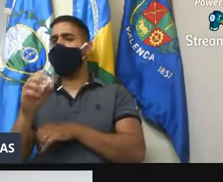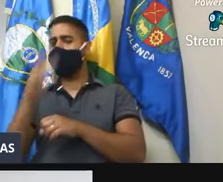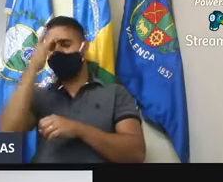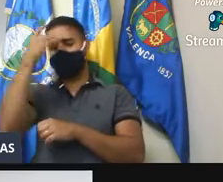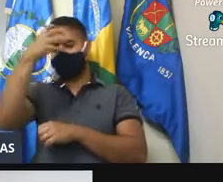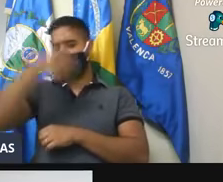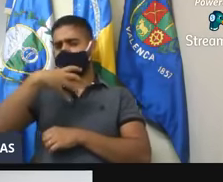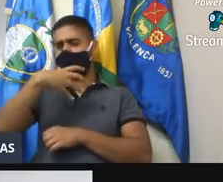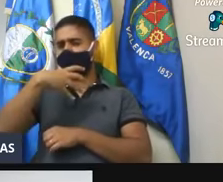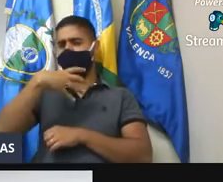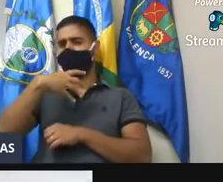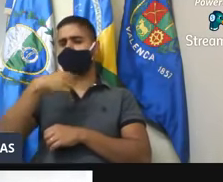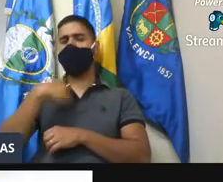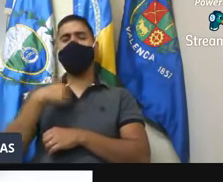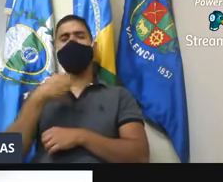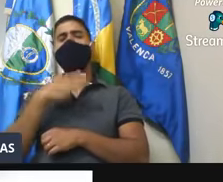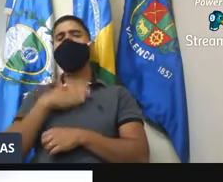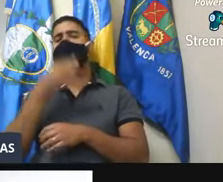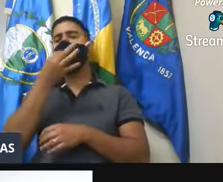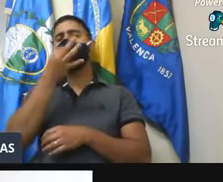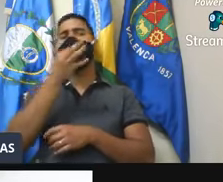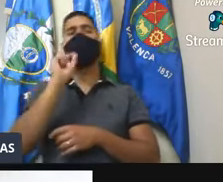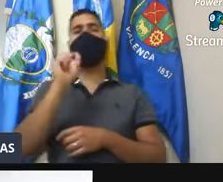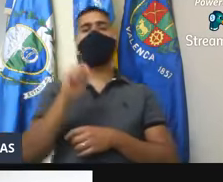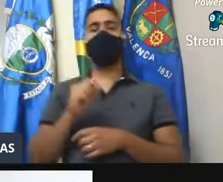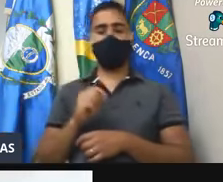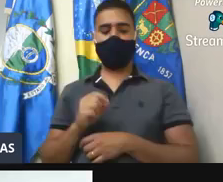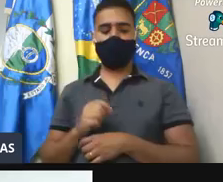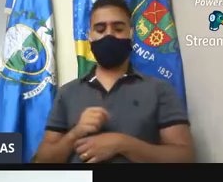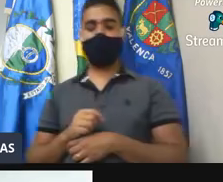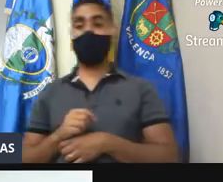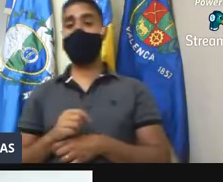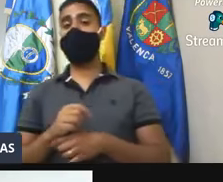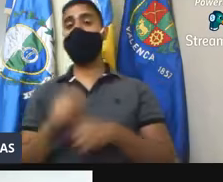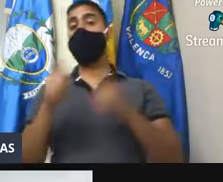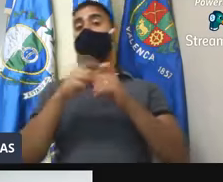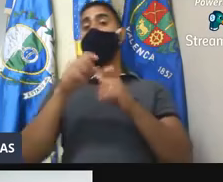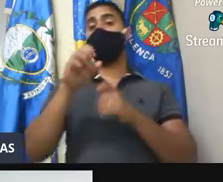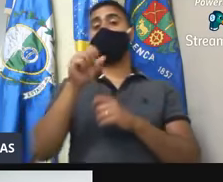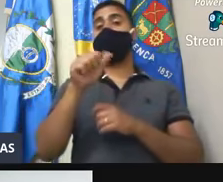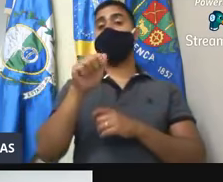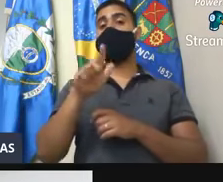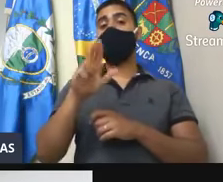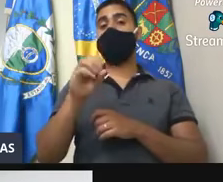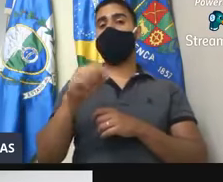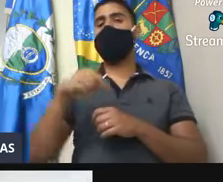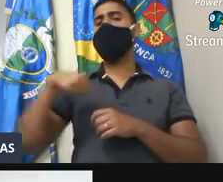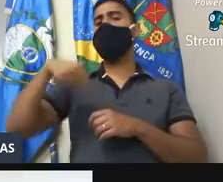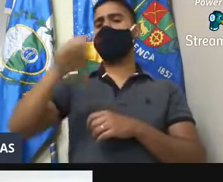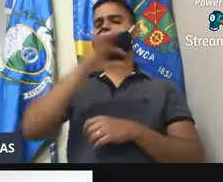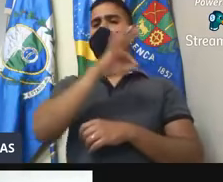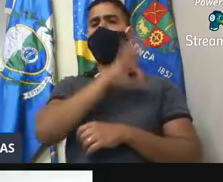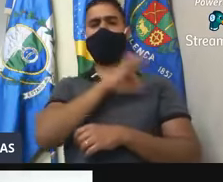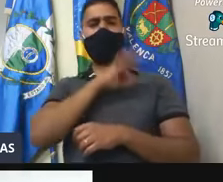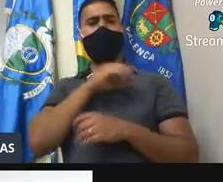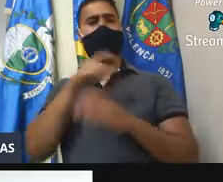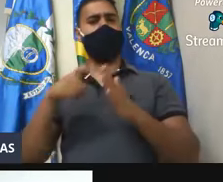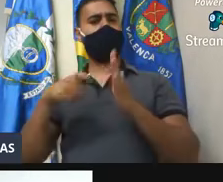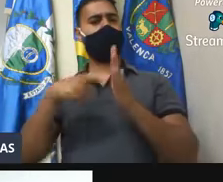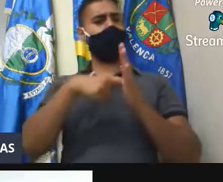é o seguinte, quando o doutor Saulo foi àquela delegacia e fez uma denúncia, porque foi verdade,